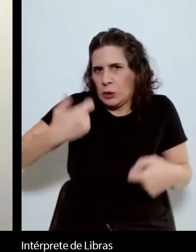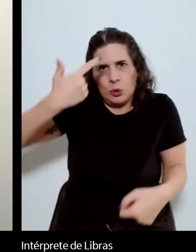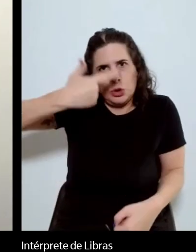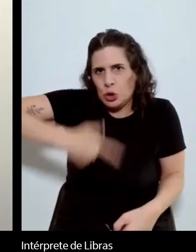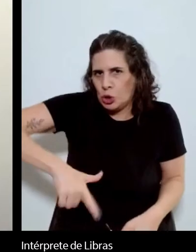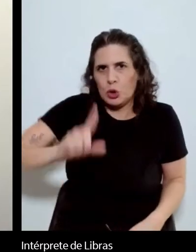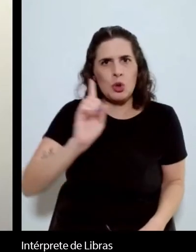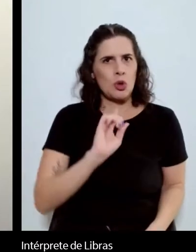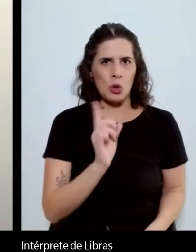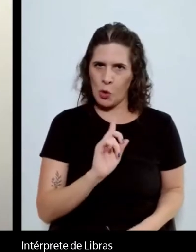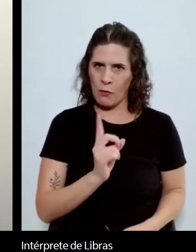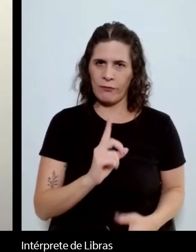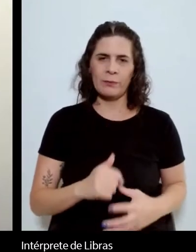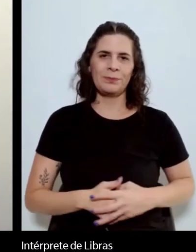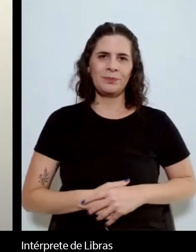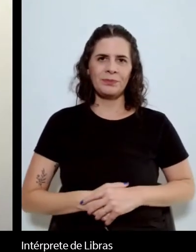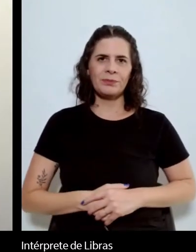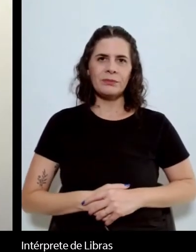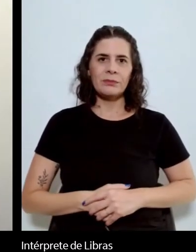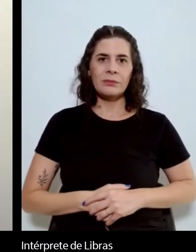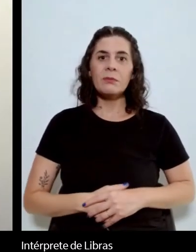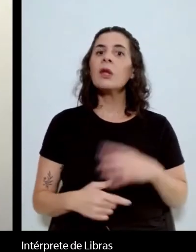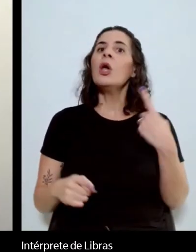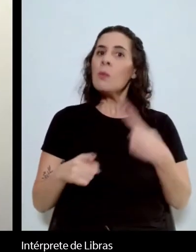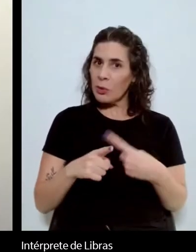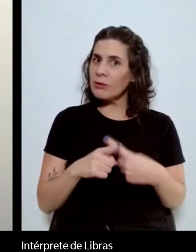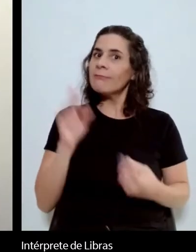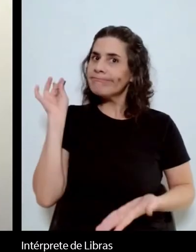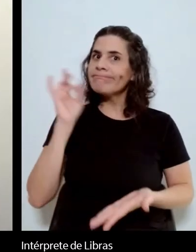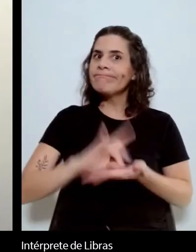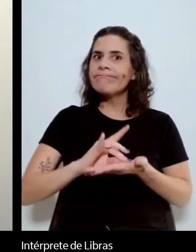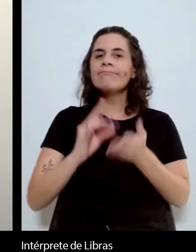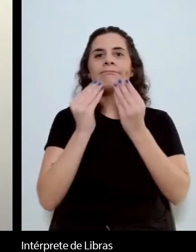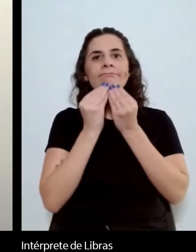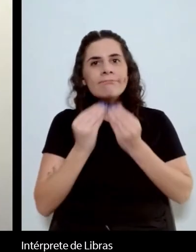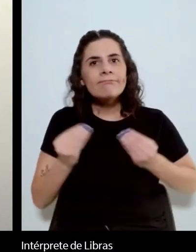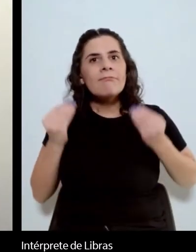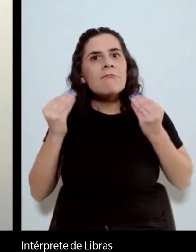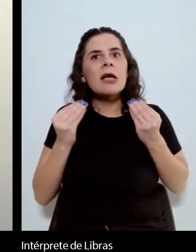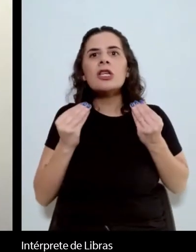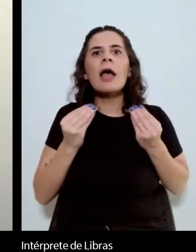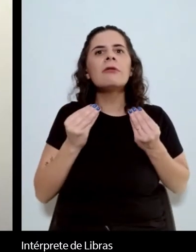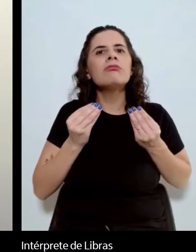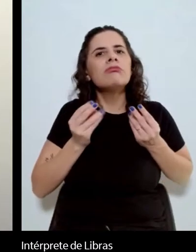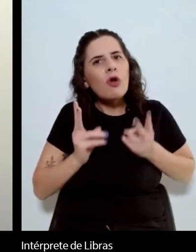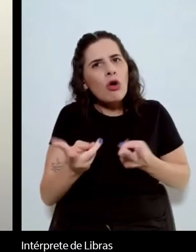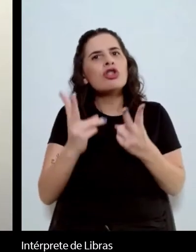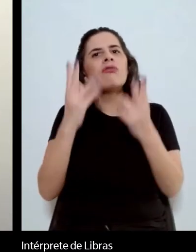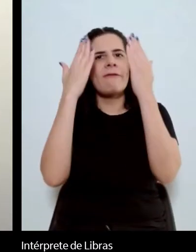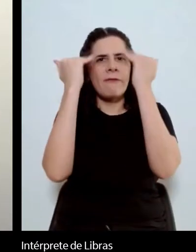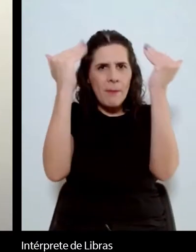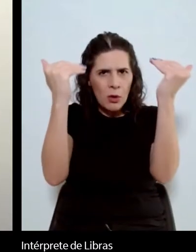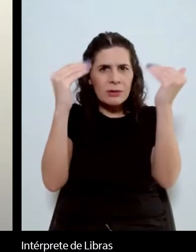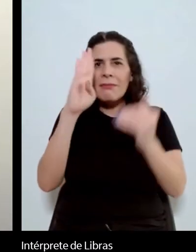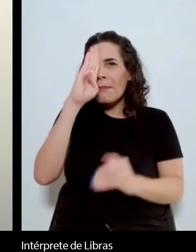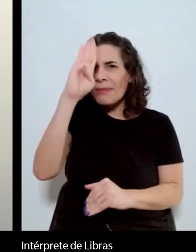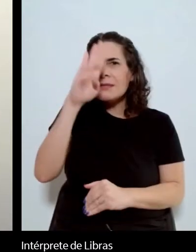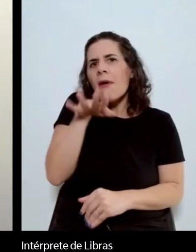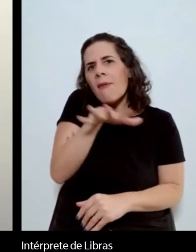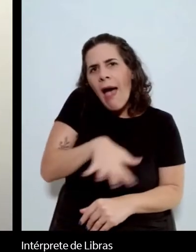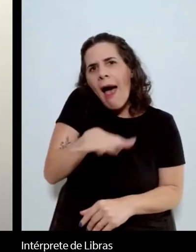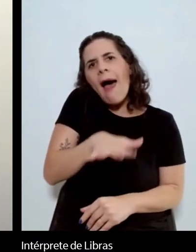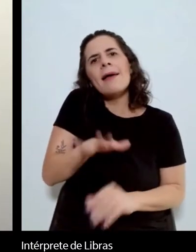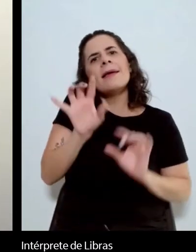nos apresentou. Porque ele, o Machado, realmente continua sendo conhecido sobretudo entre os especialistas em